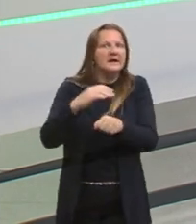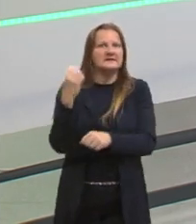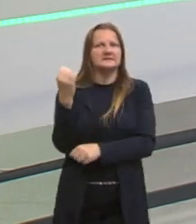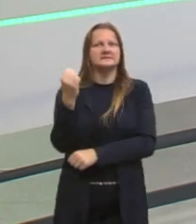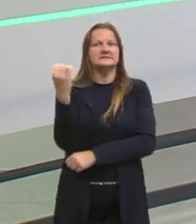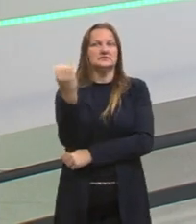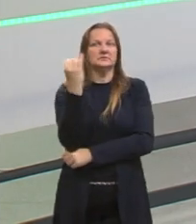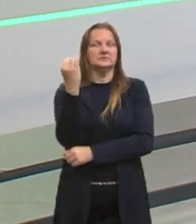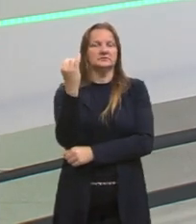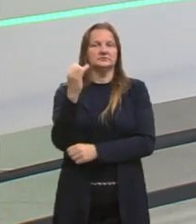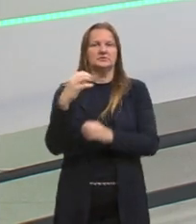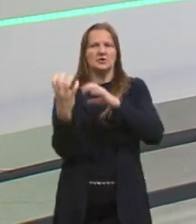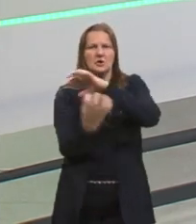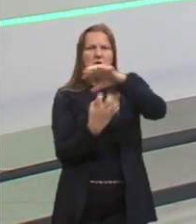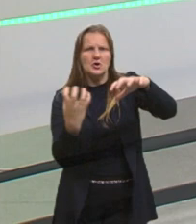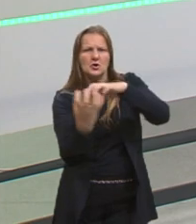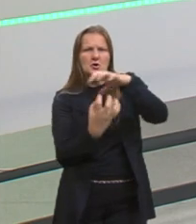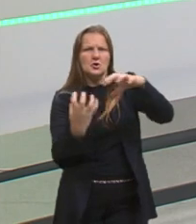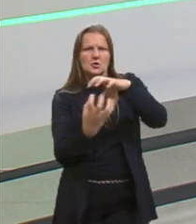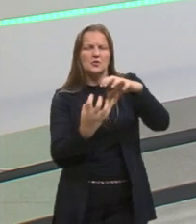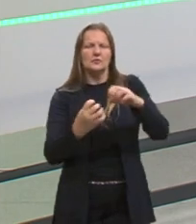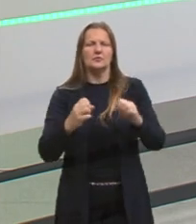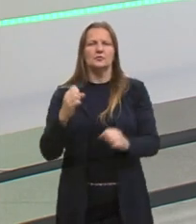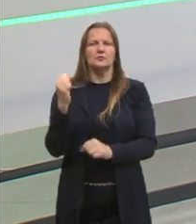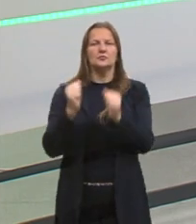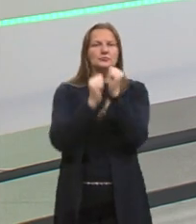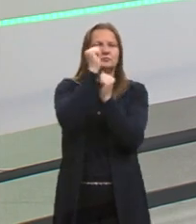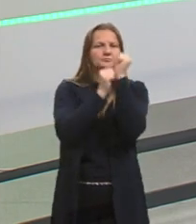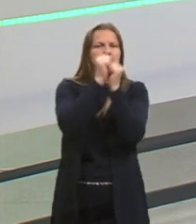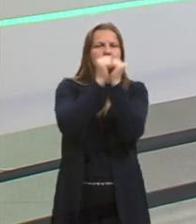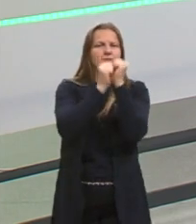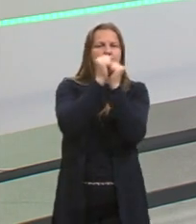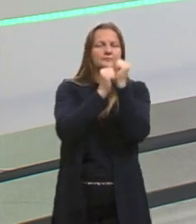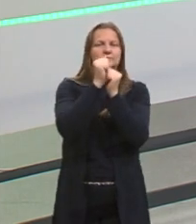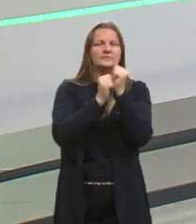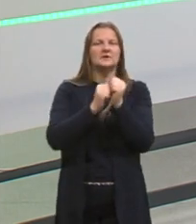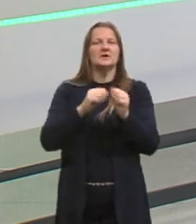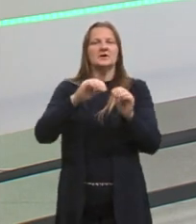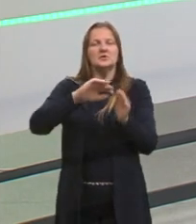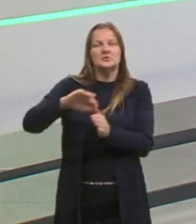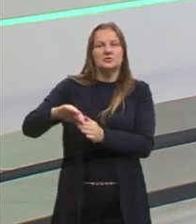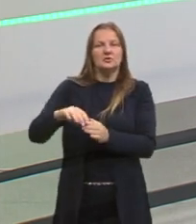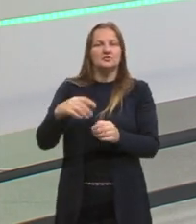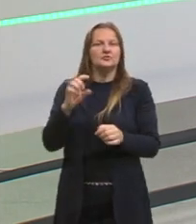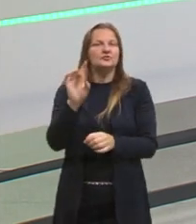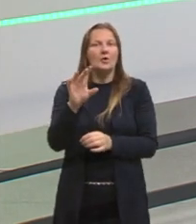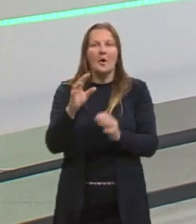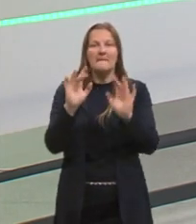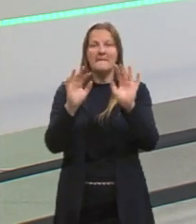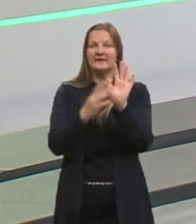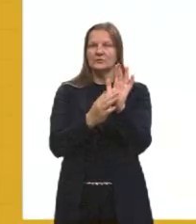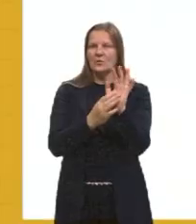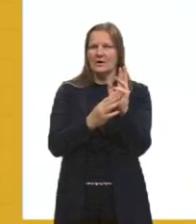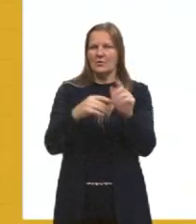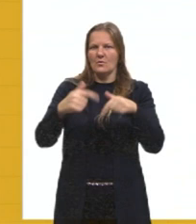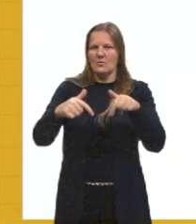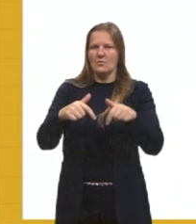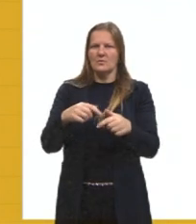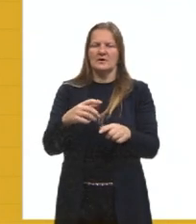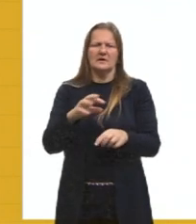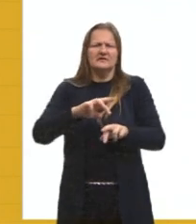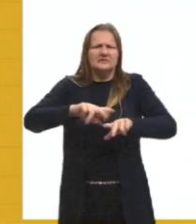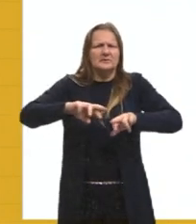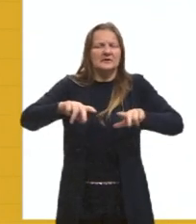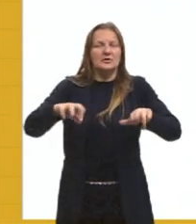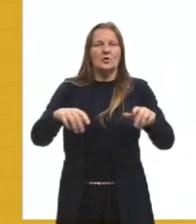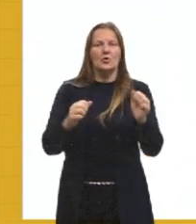Quando a gente passa a ter, a utilizar a mão de obra, não mais só como questão de, para fazer,